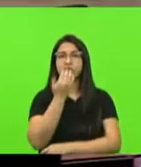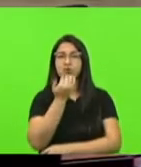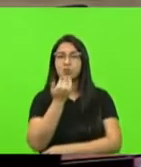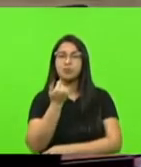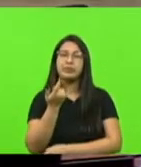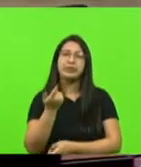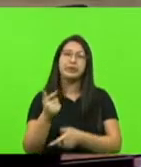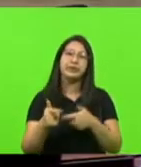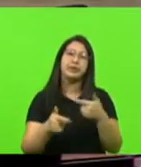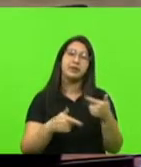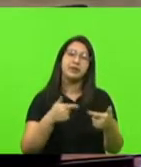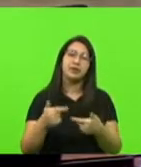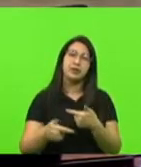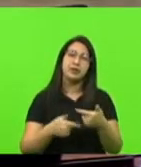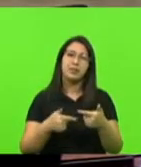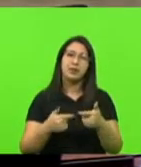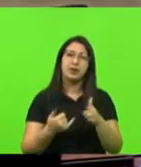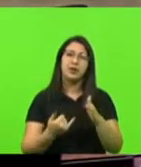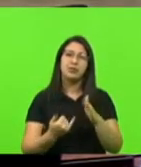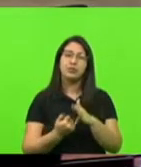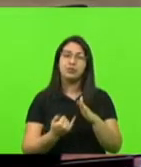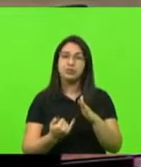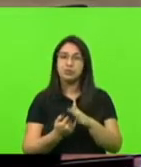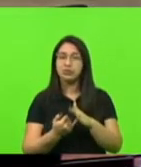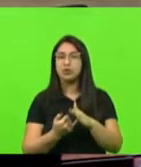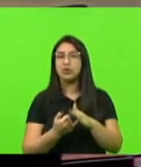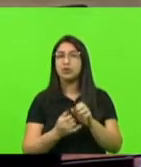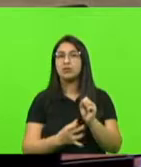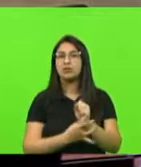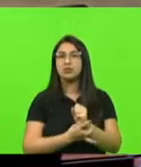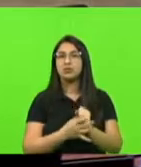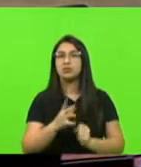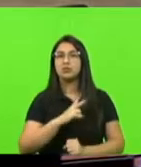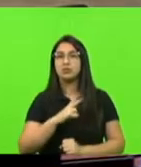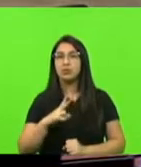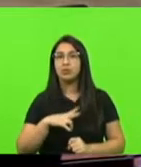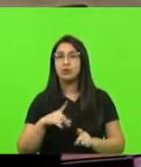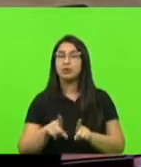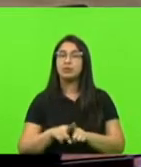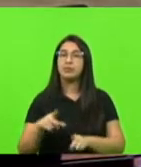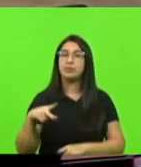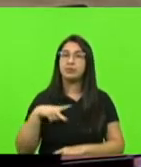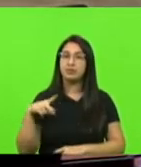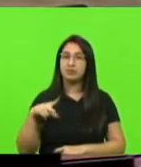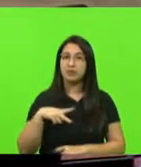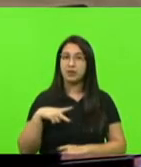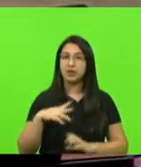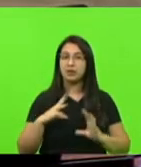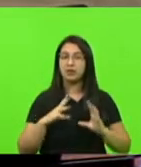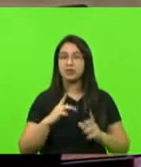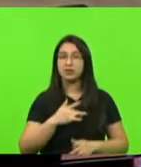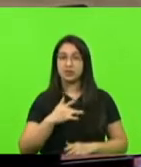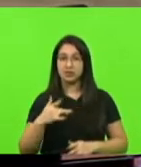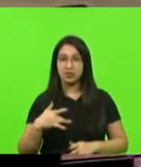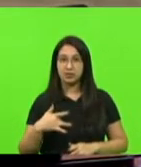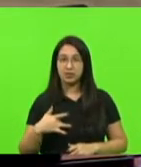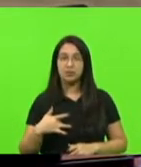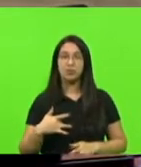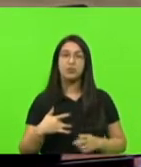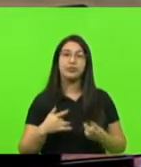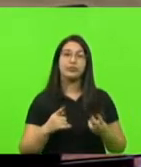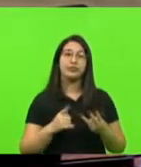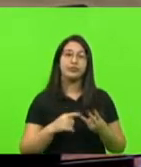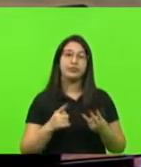atividades industriais, de segurança pública e privada, de saúde pública e privada, de telecomunicações,